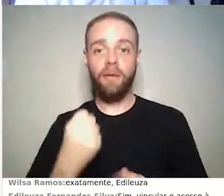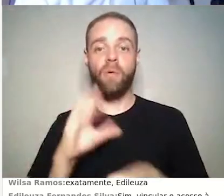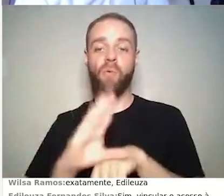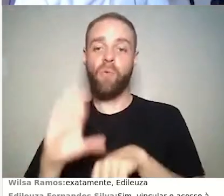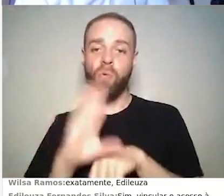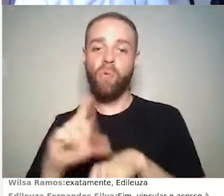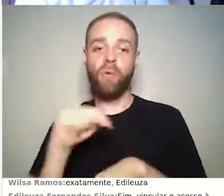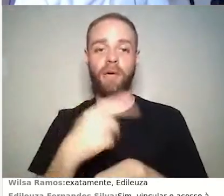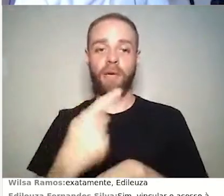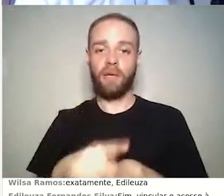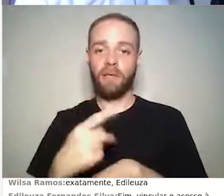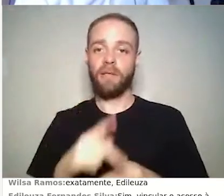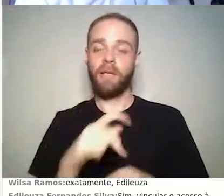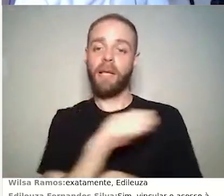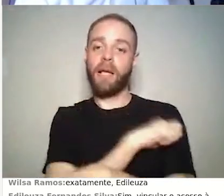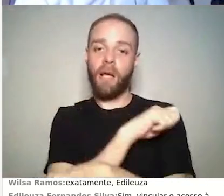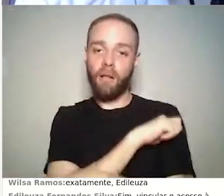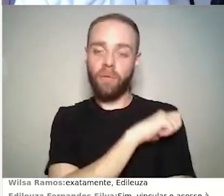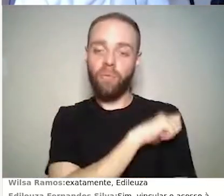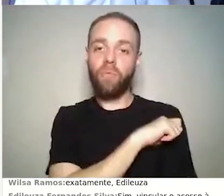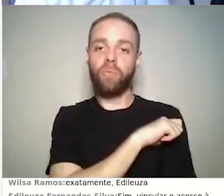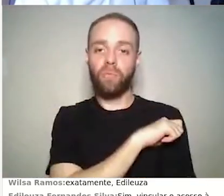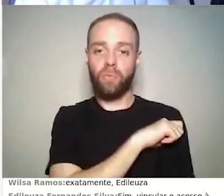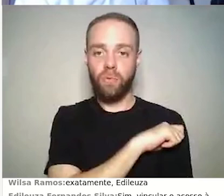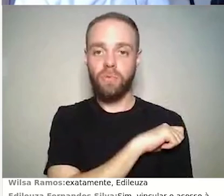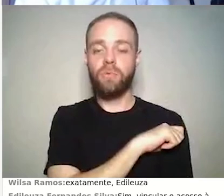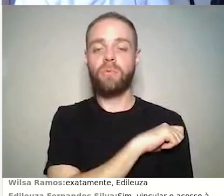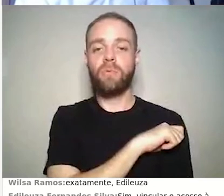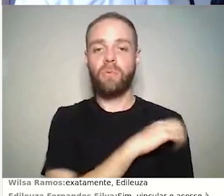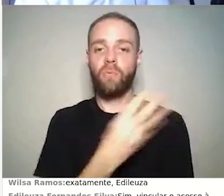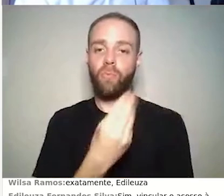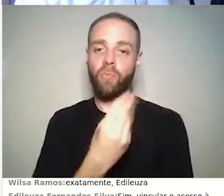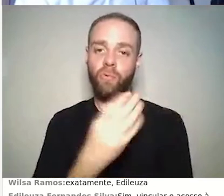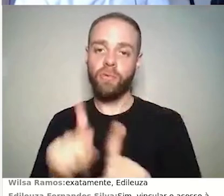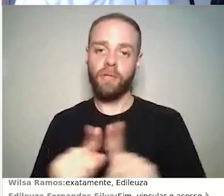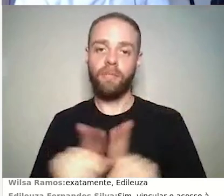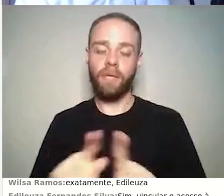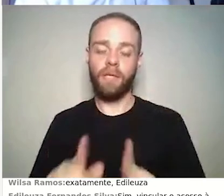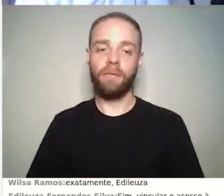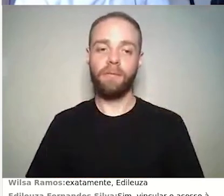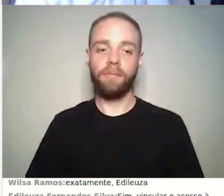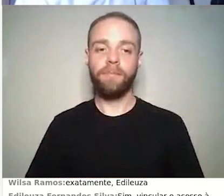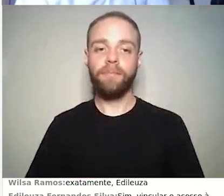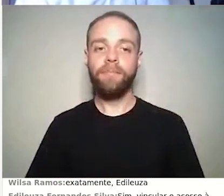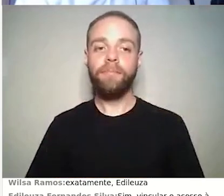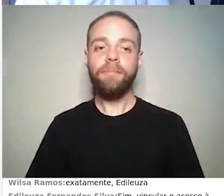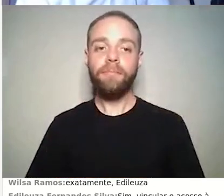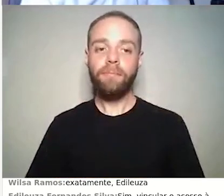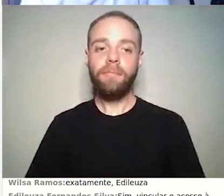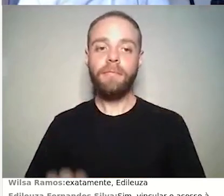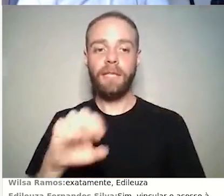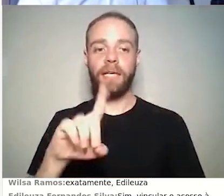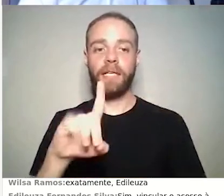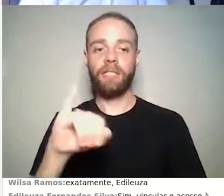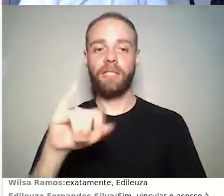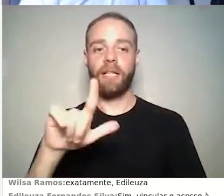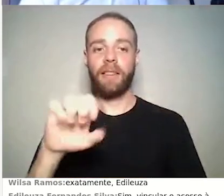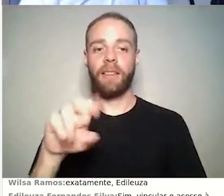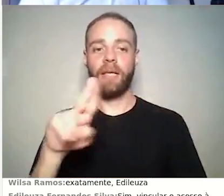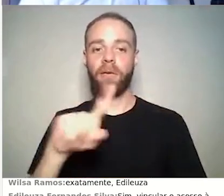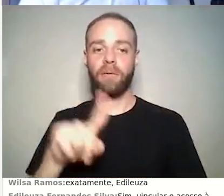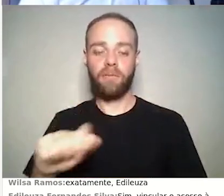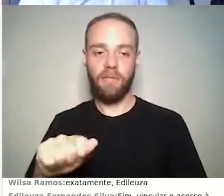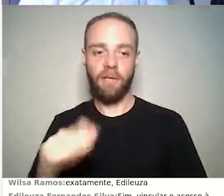alunos dessa última turma, sabe? Perfeito, é isso mesmo. Exato, Edileuza acabou de falar, exatamente, Edileuza,